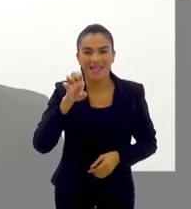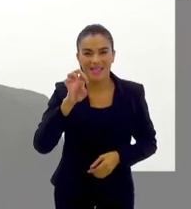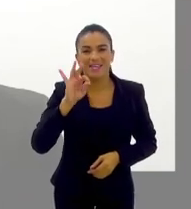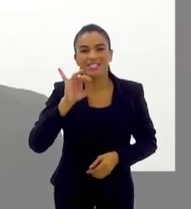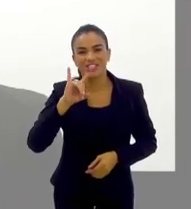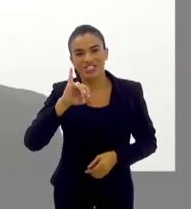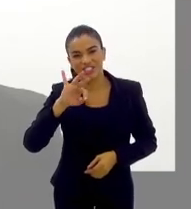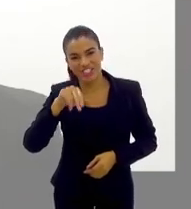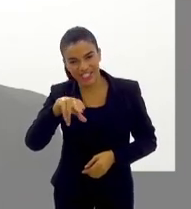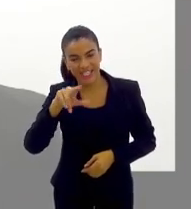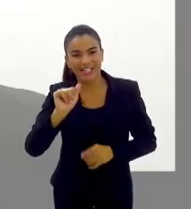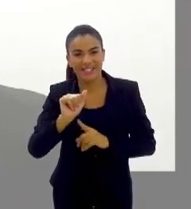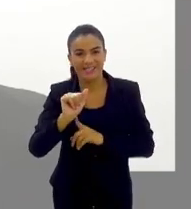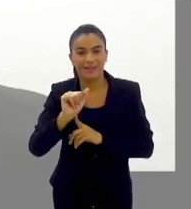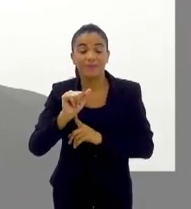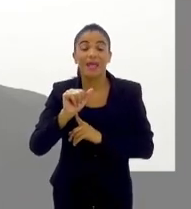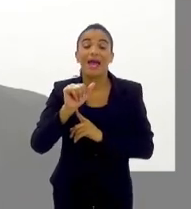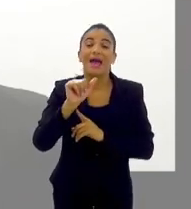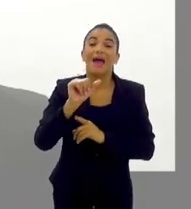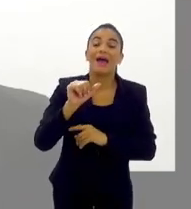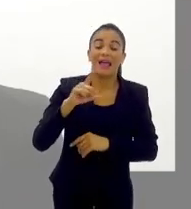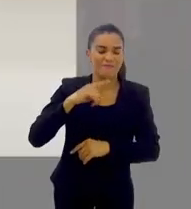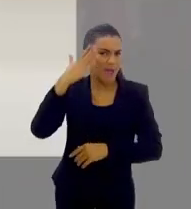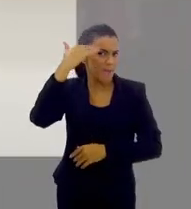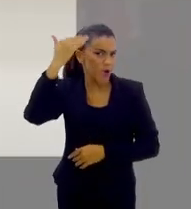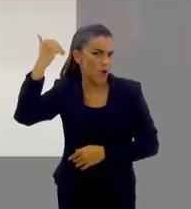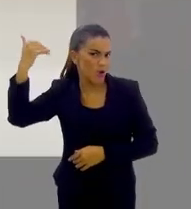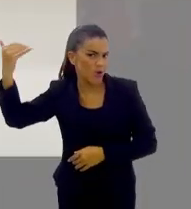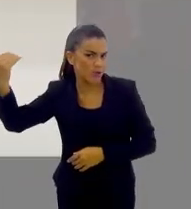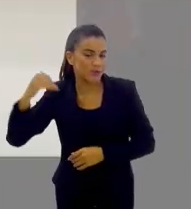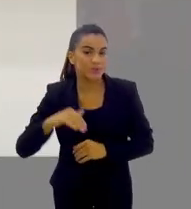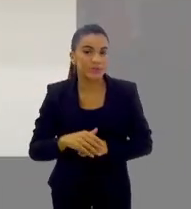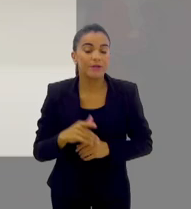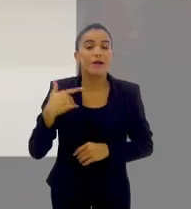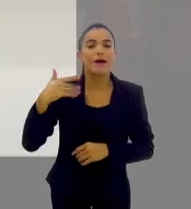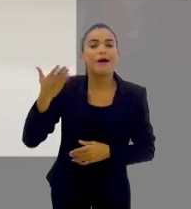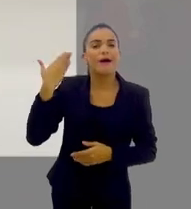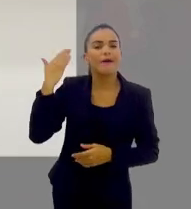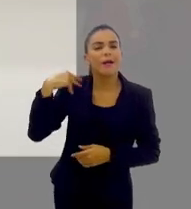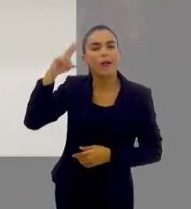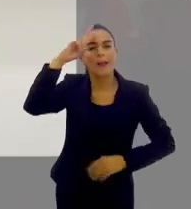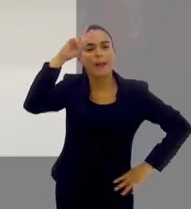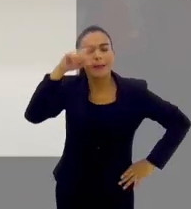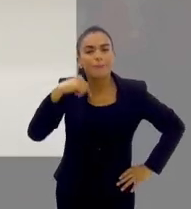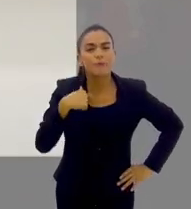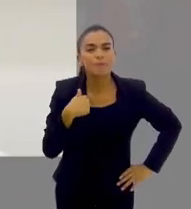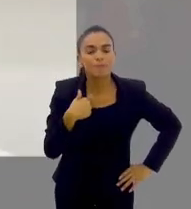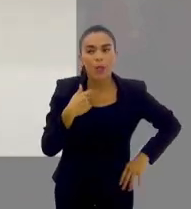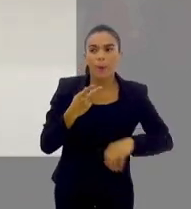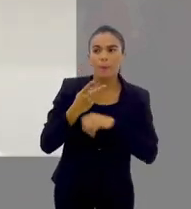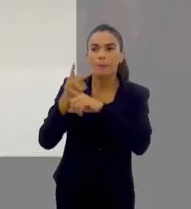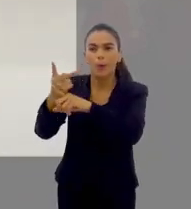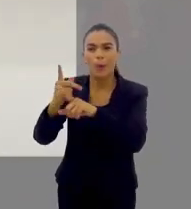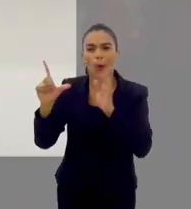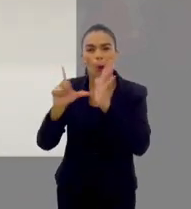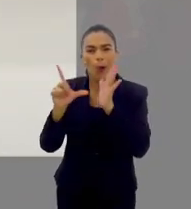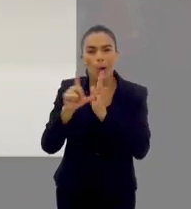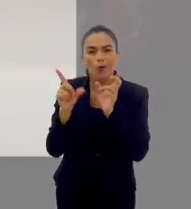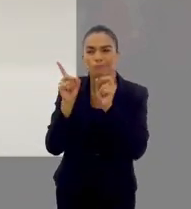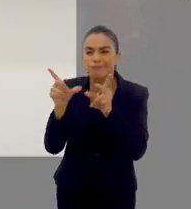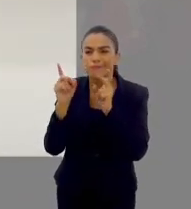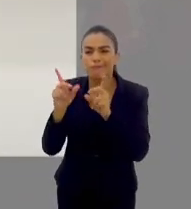farmacêutico dele, caridina, que é o famoso, né, então antigamente eu me lembro que eu fui numa casa de pesca,